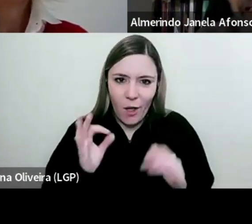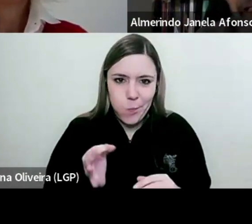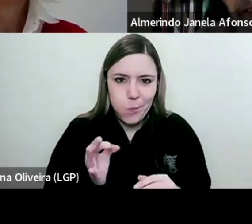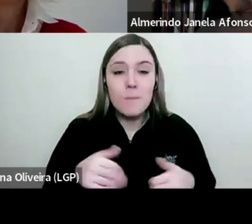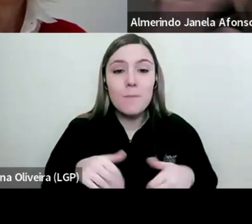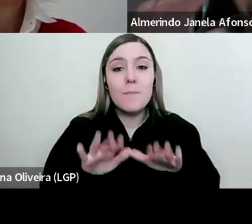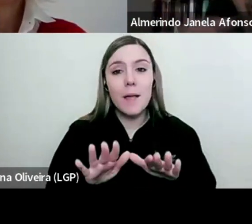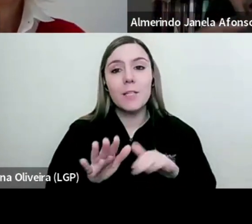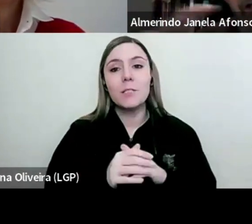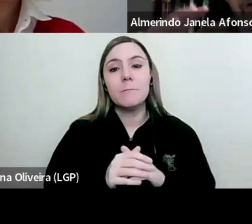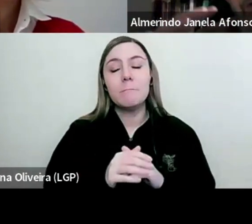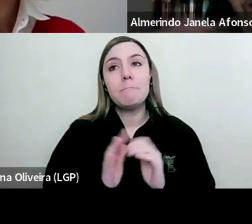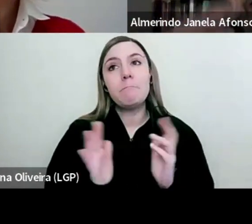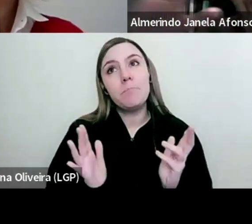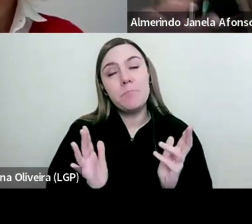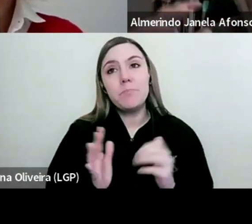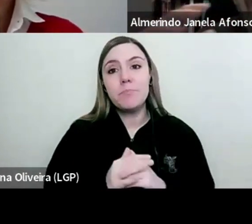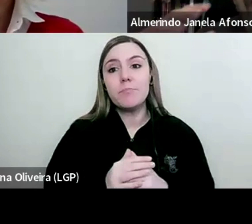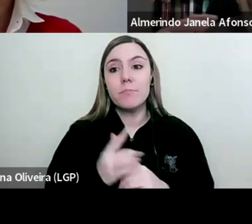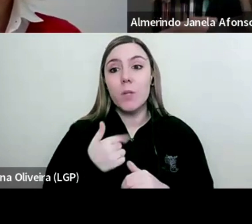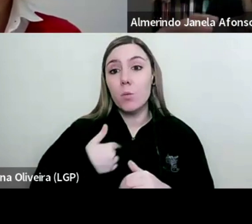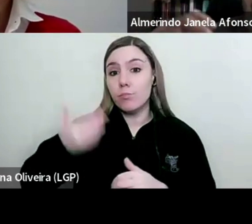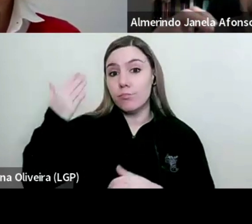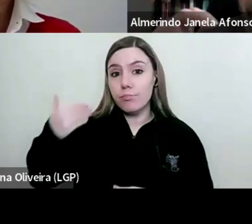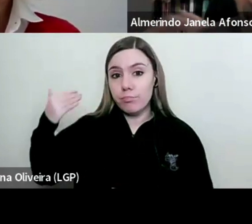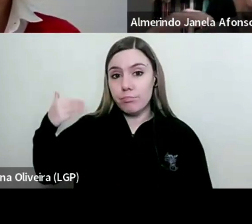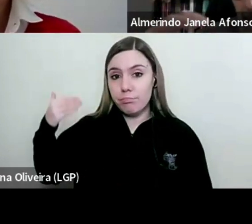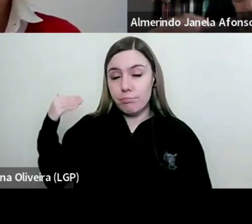o que eu, na altura,